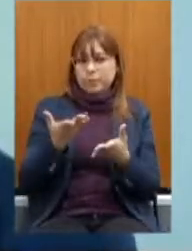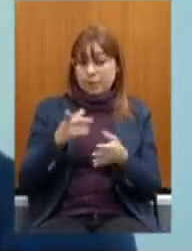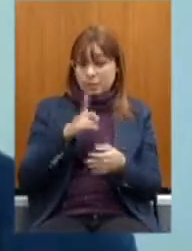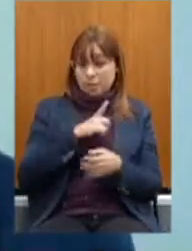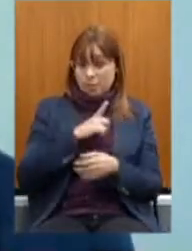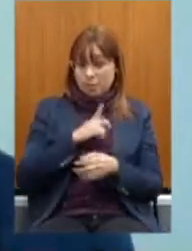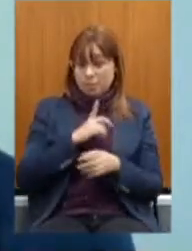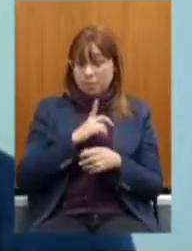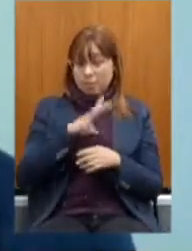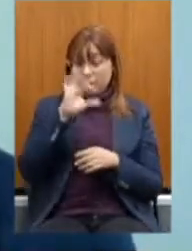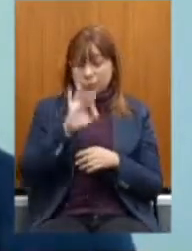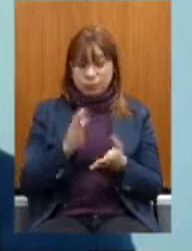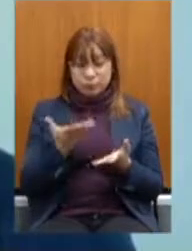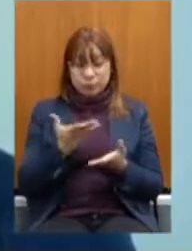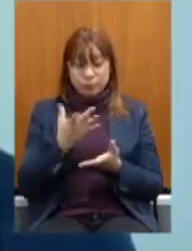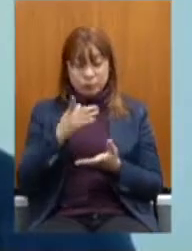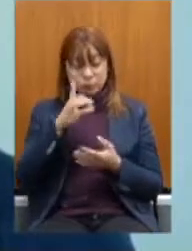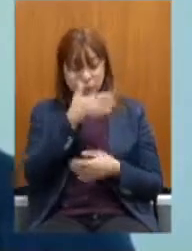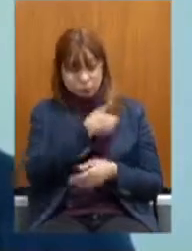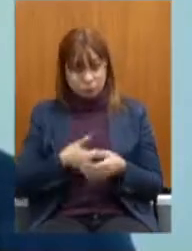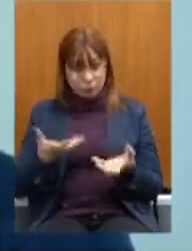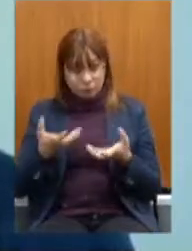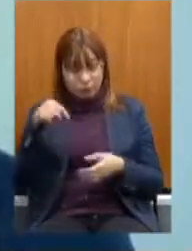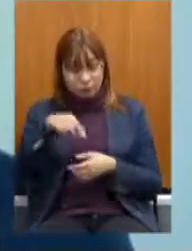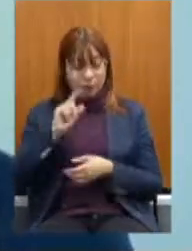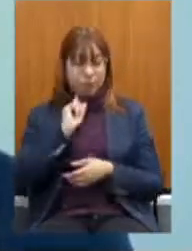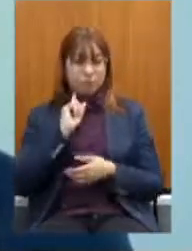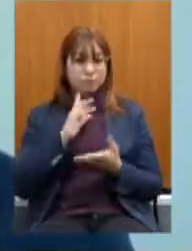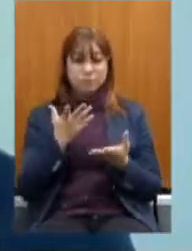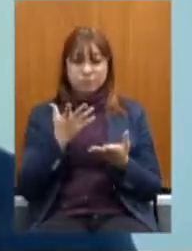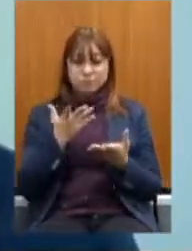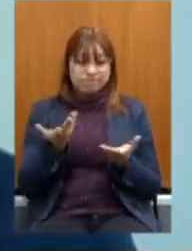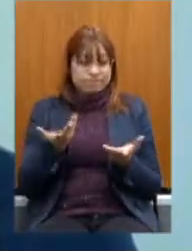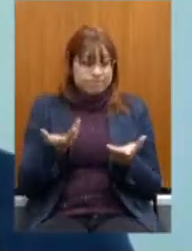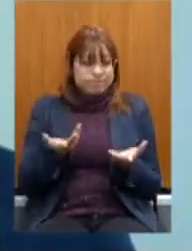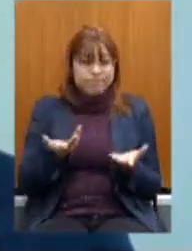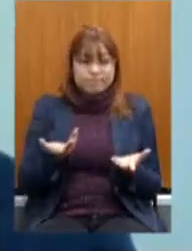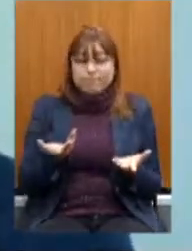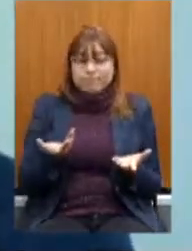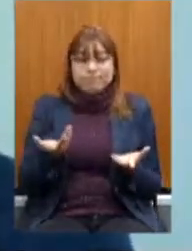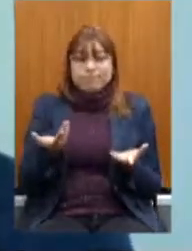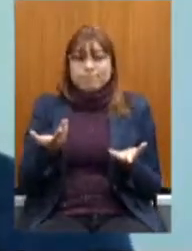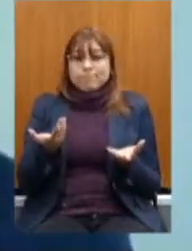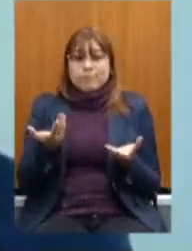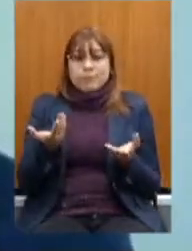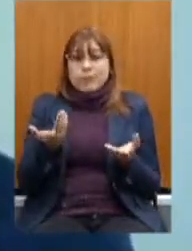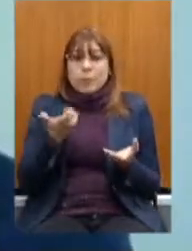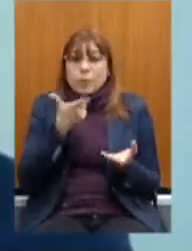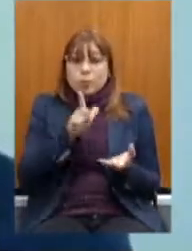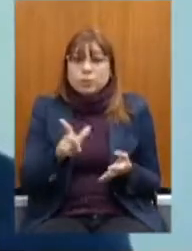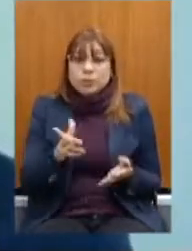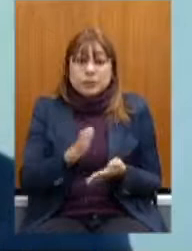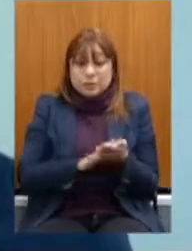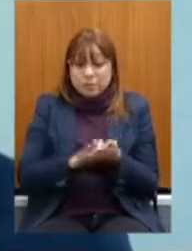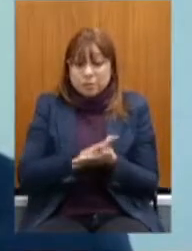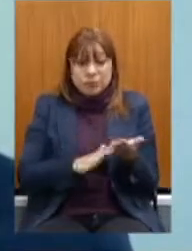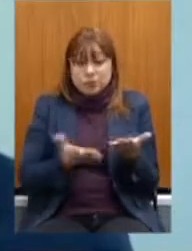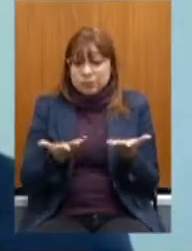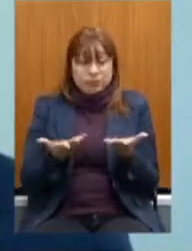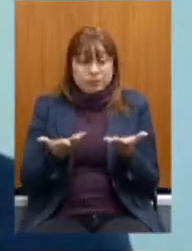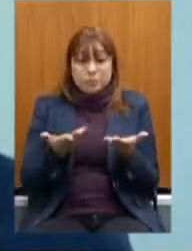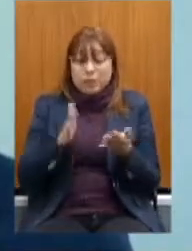Simplesmente Colocam em risco Toda a possibilidade De movimentação Financeira Do servidor